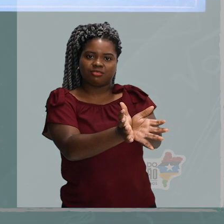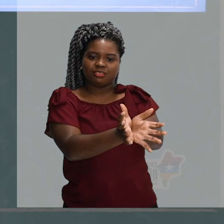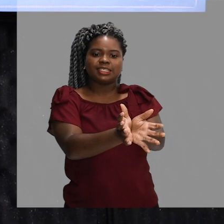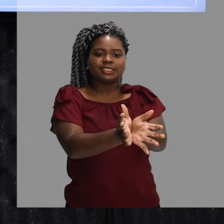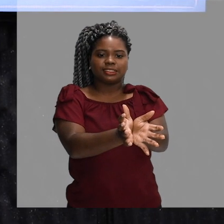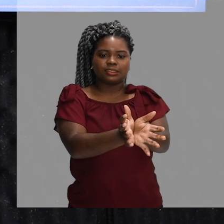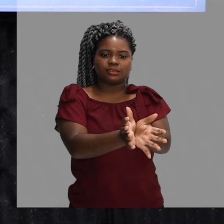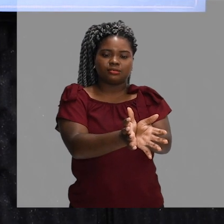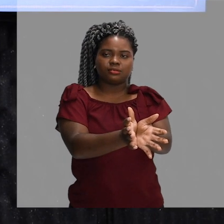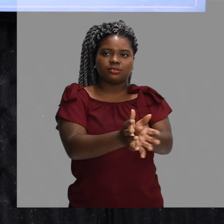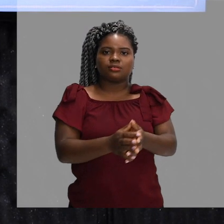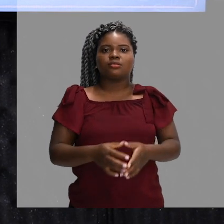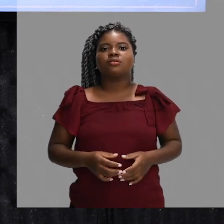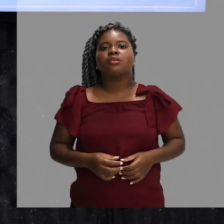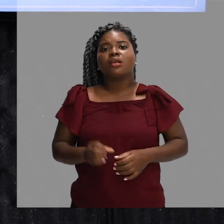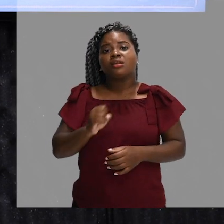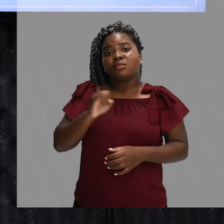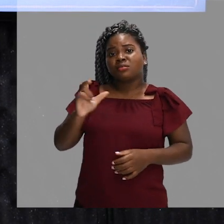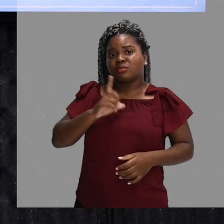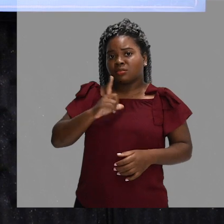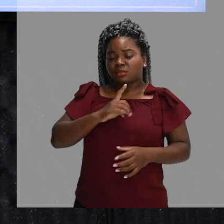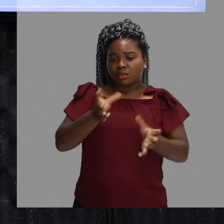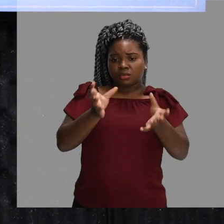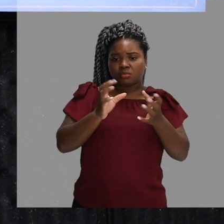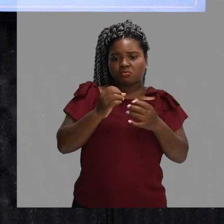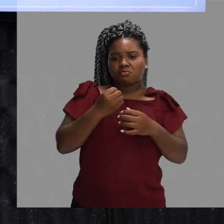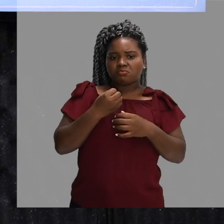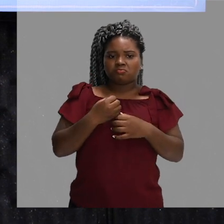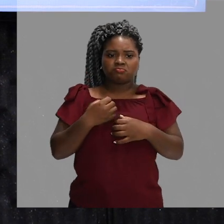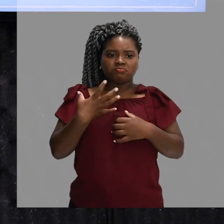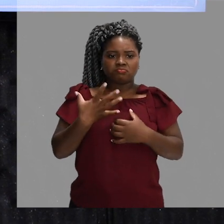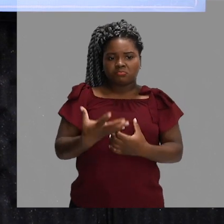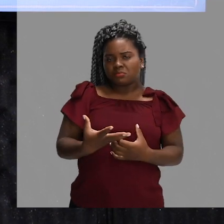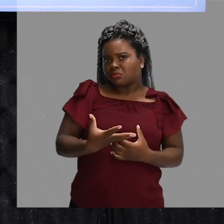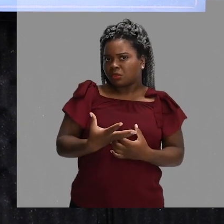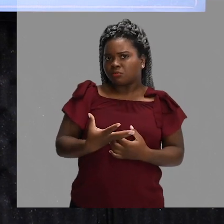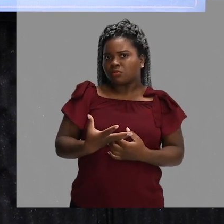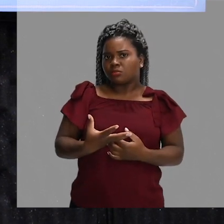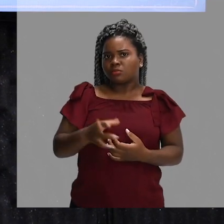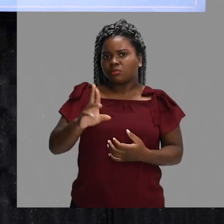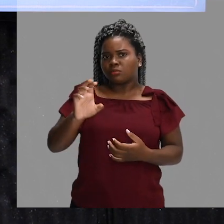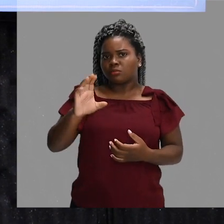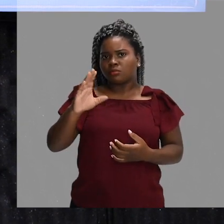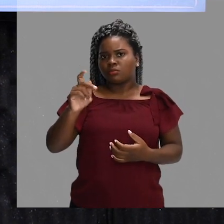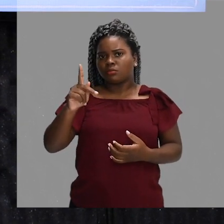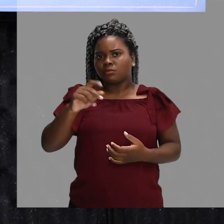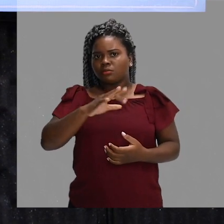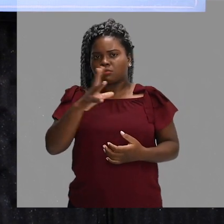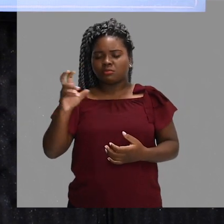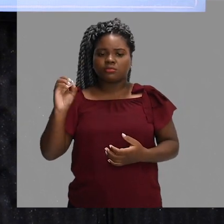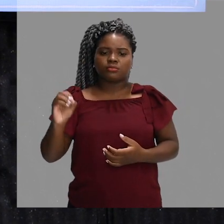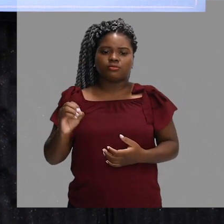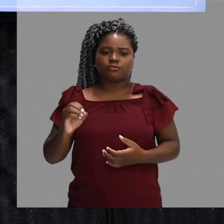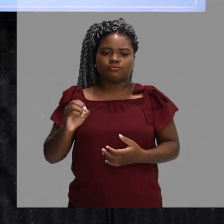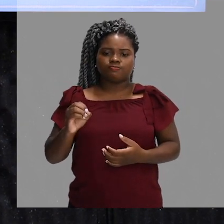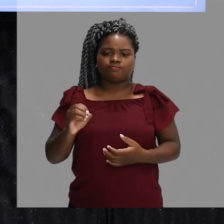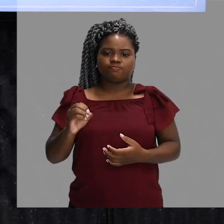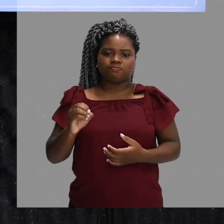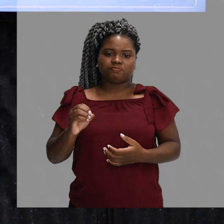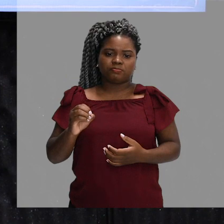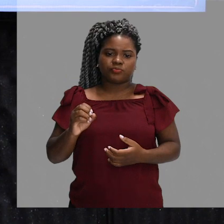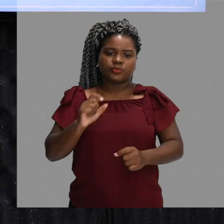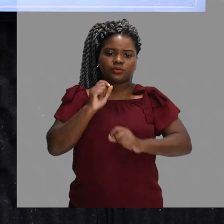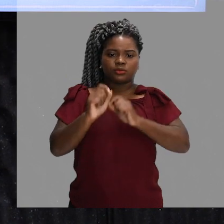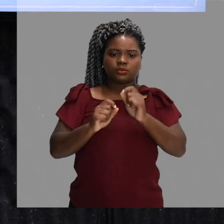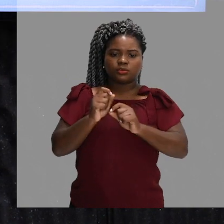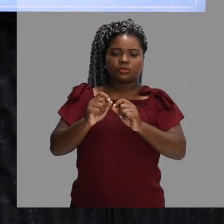ações em cadeia. Se eu tenho uma boa recepção, eu vou entregar a bola para o levantador em boas condições, ele vai realizar